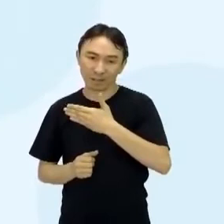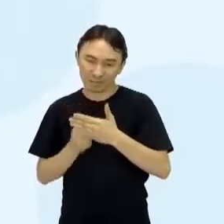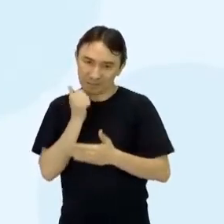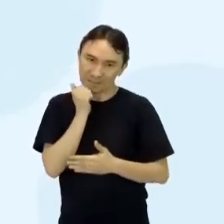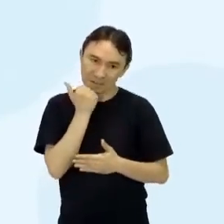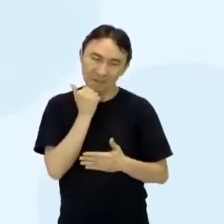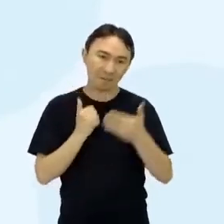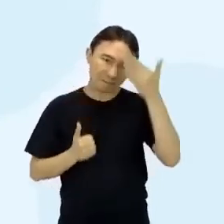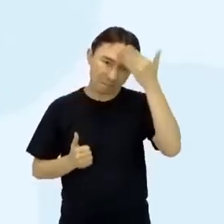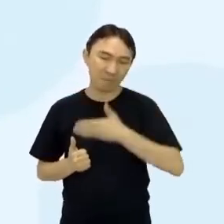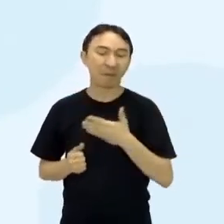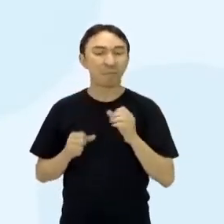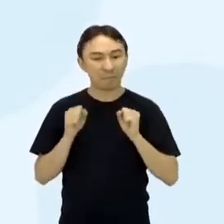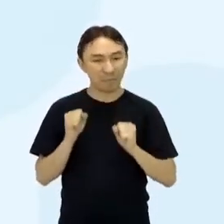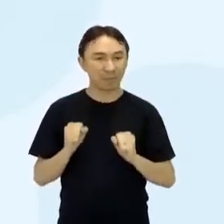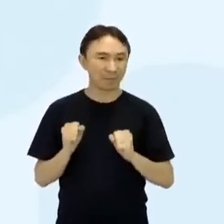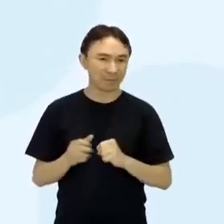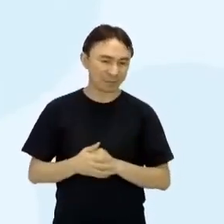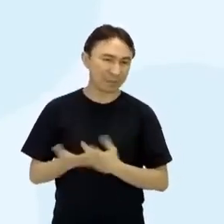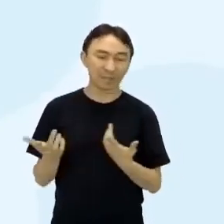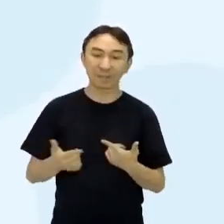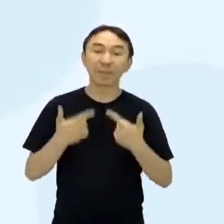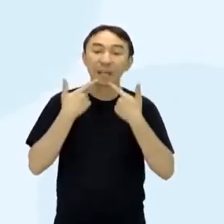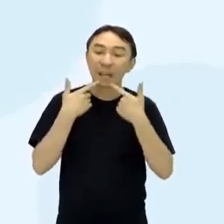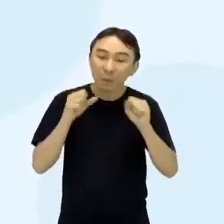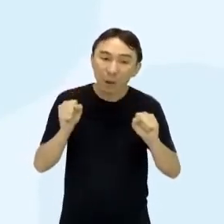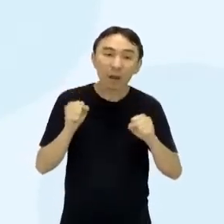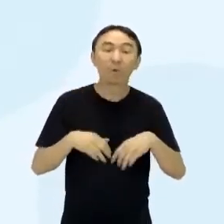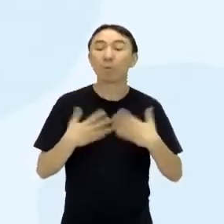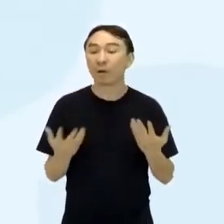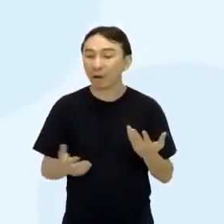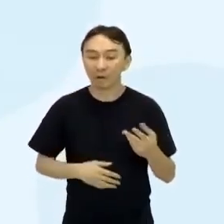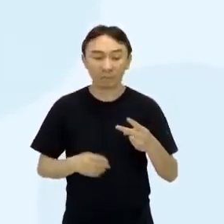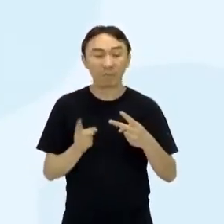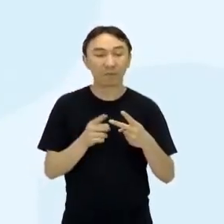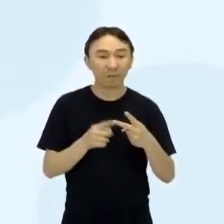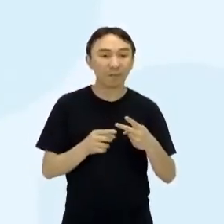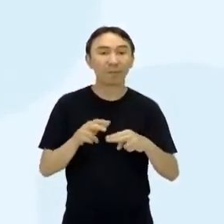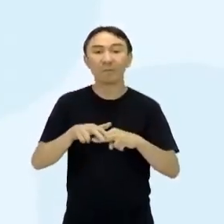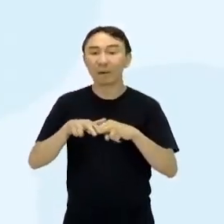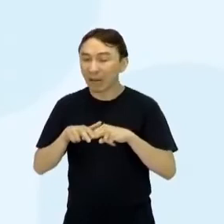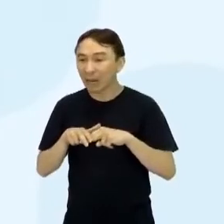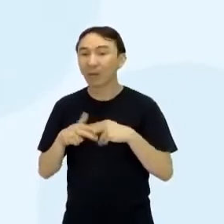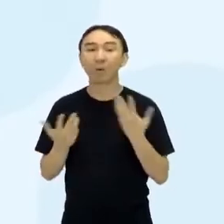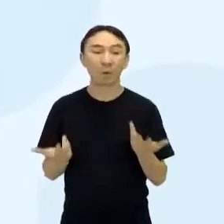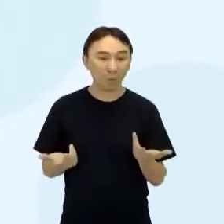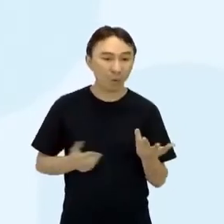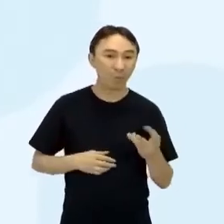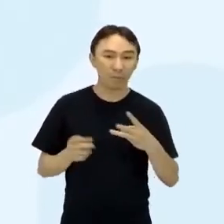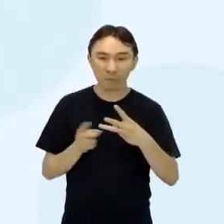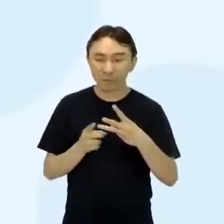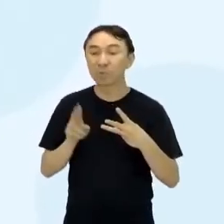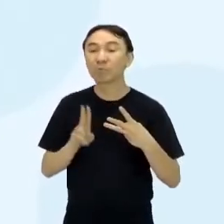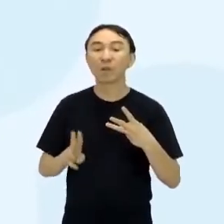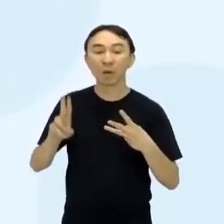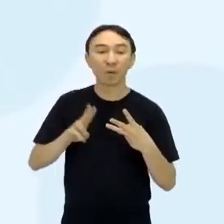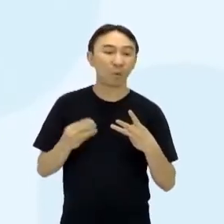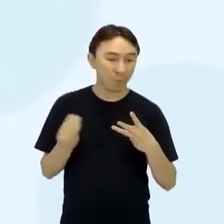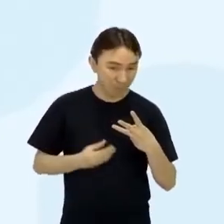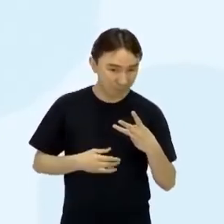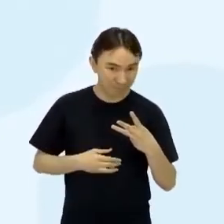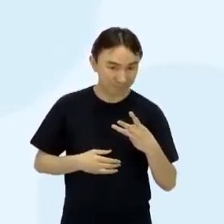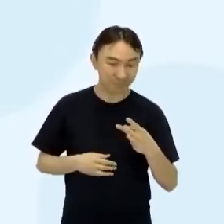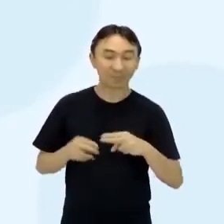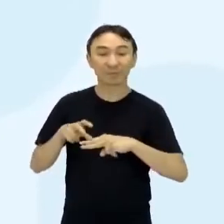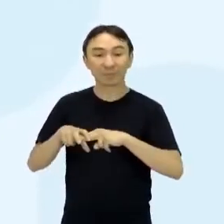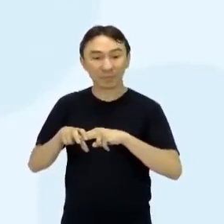E vocês precisavam lembrar qual o tipo de linguagem, qual é a função e como é utilizada. Então, ele usa uma linguagem formal objetiva, tem a função